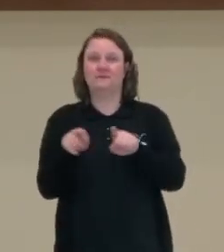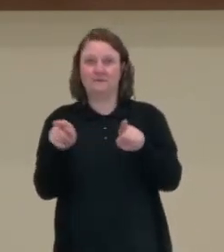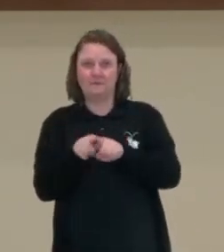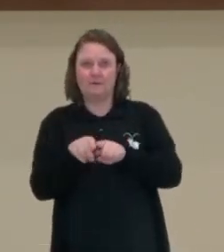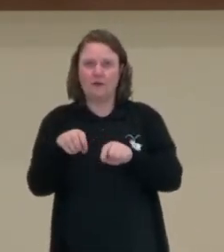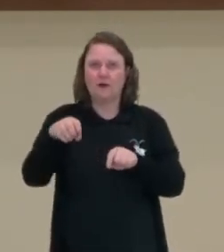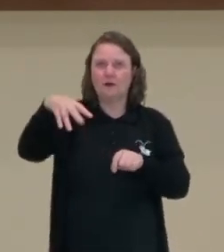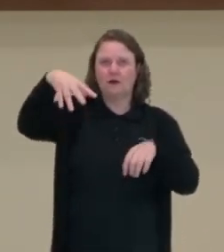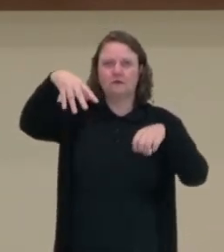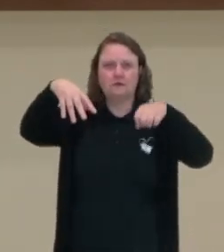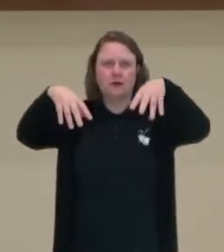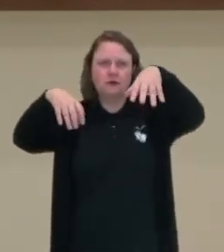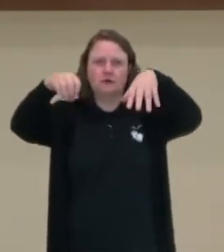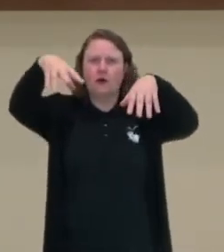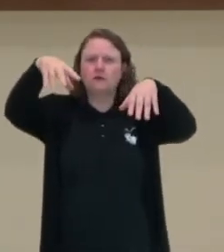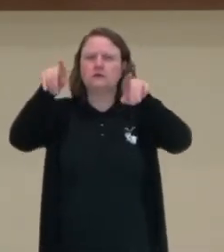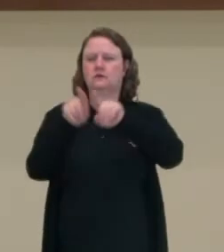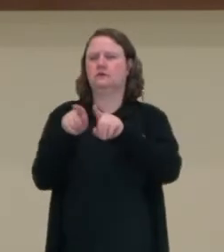luminosidade,